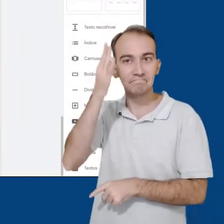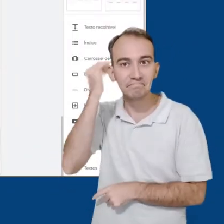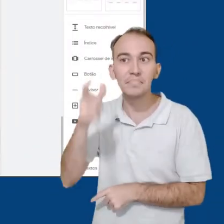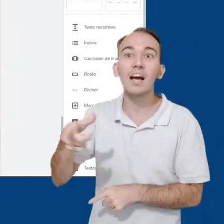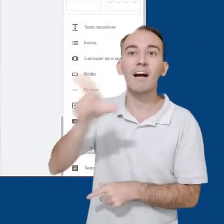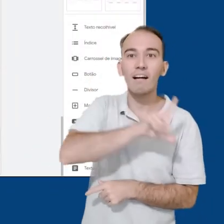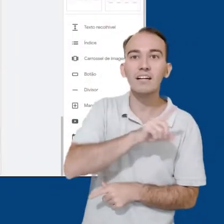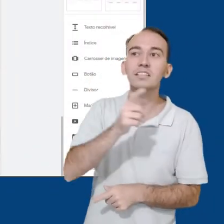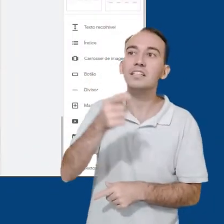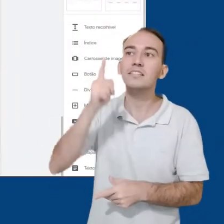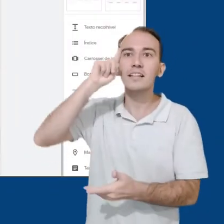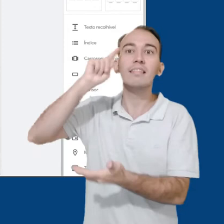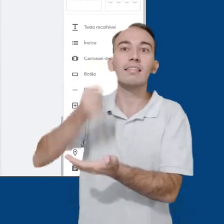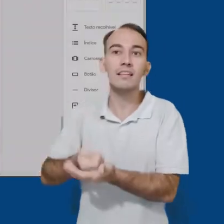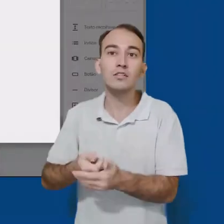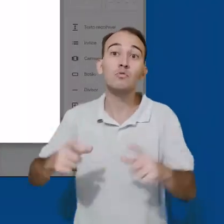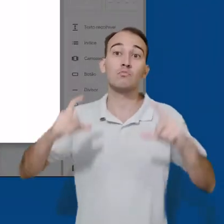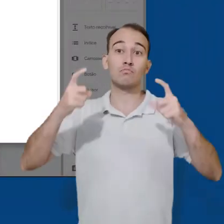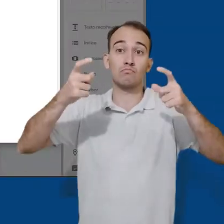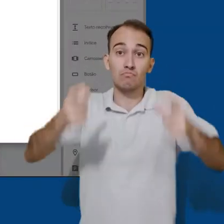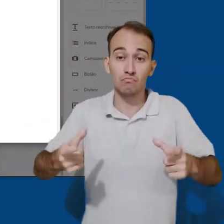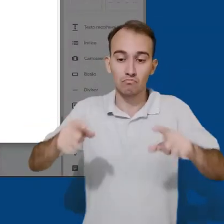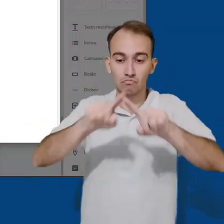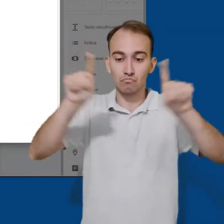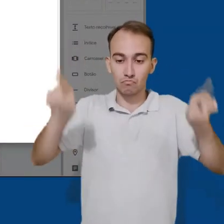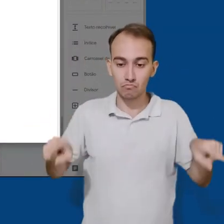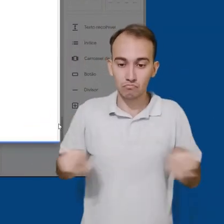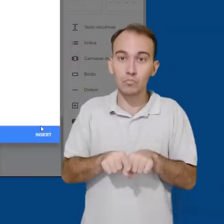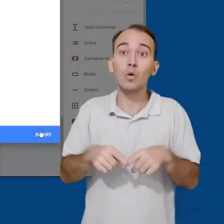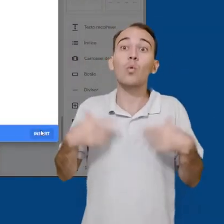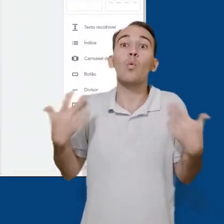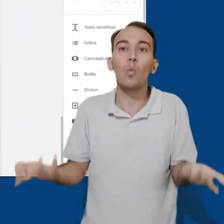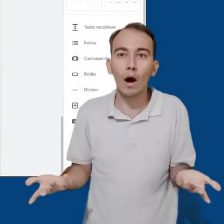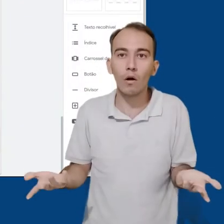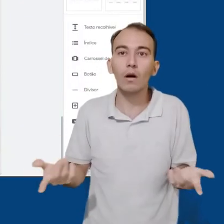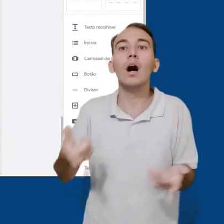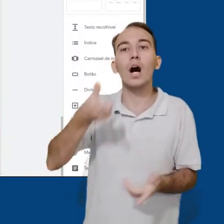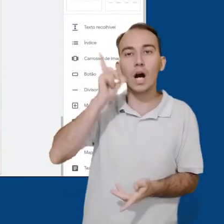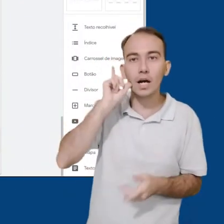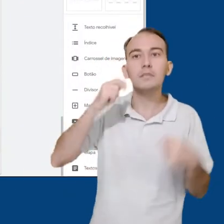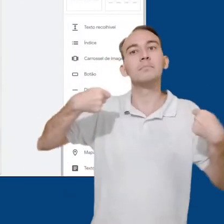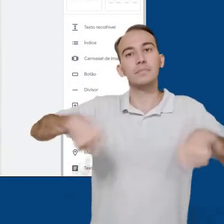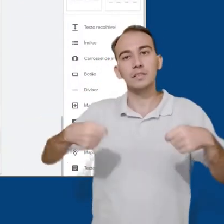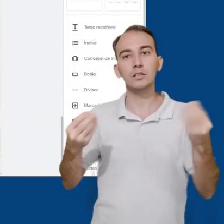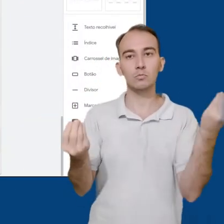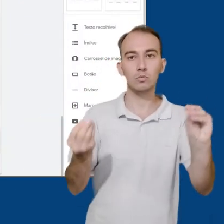Permitem que você consiga definir o espaço do elemento antes mesmo dele ser inserido.